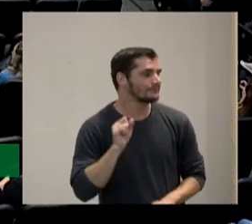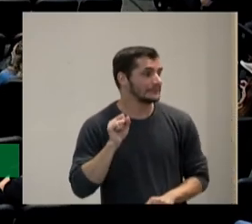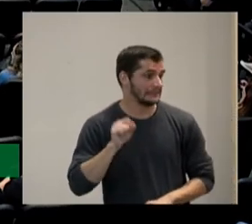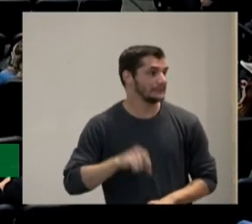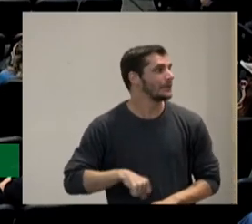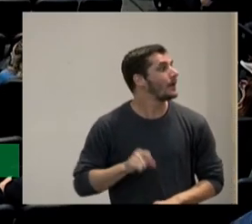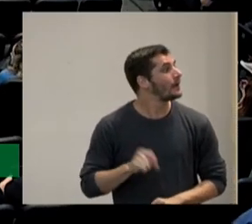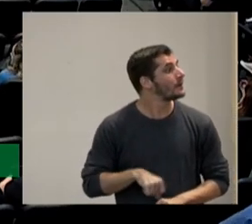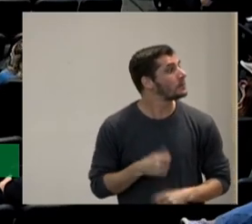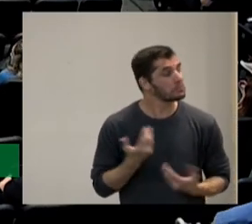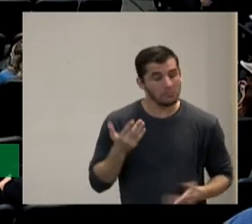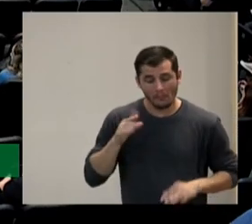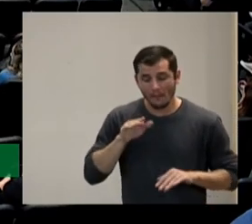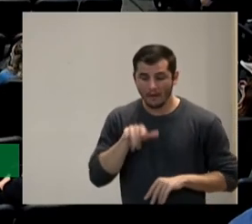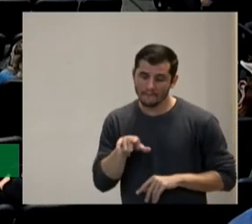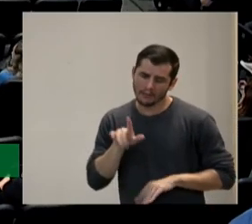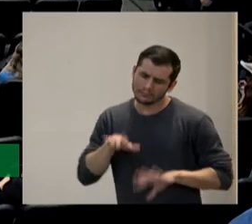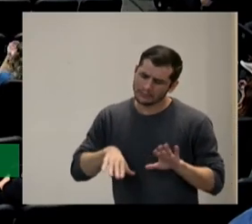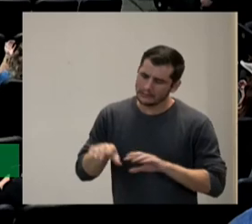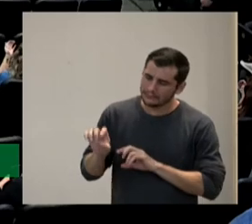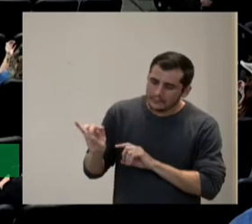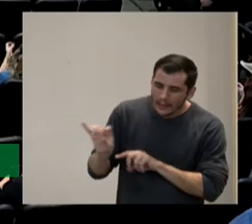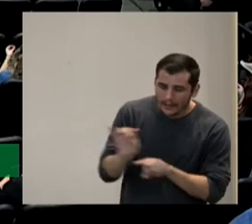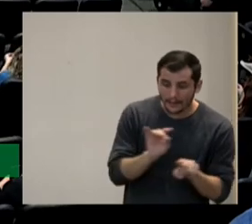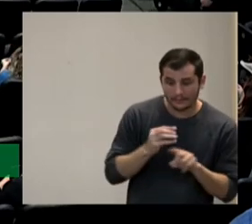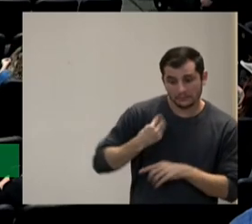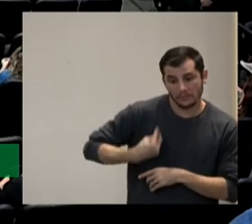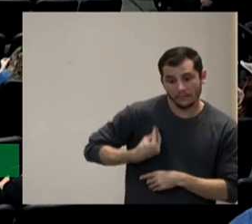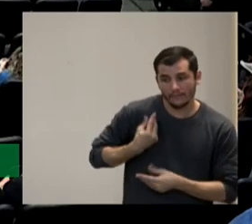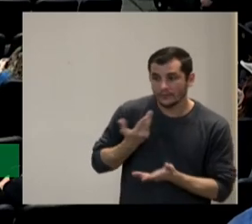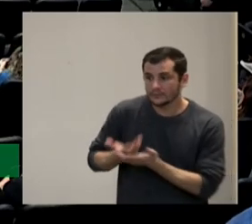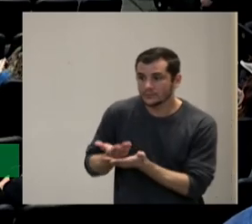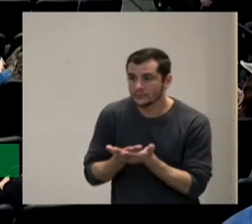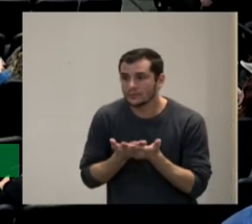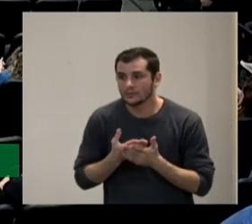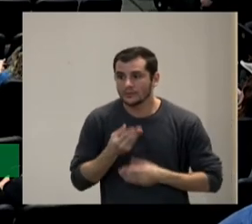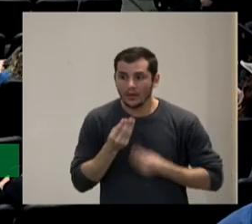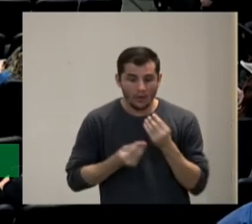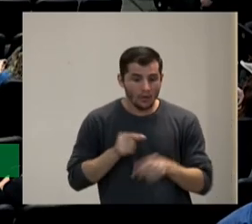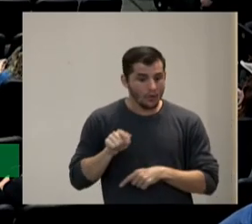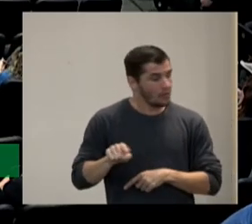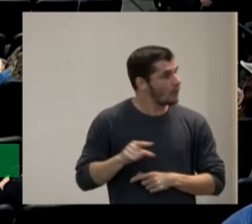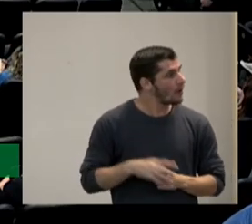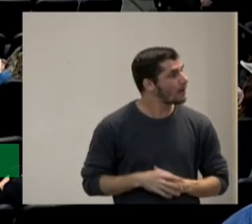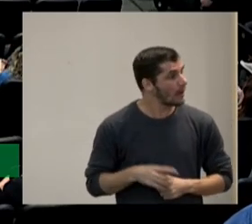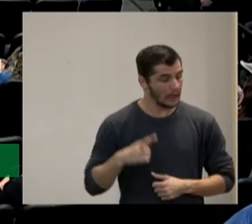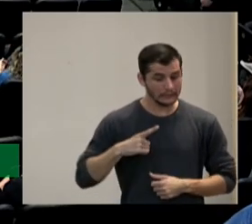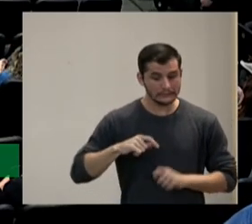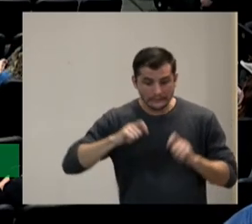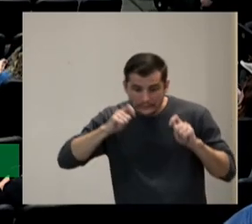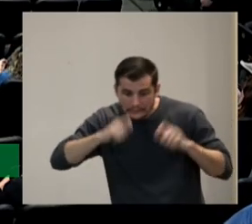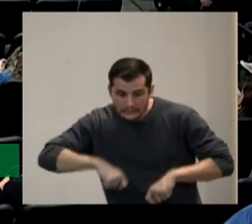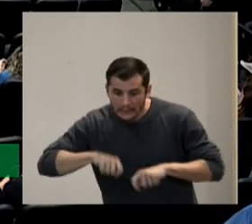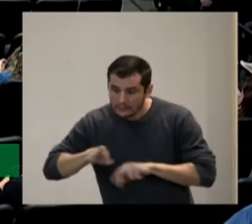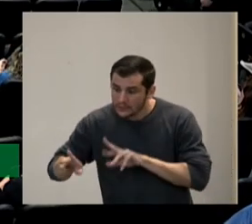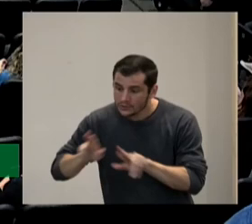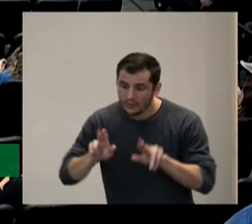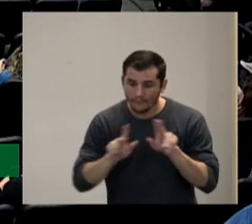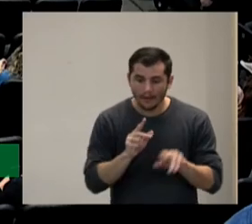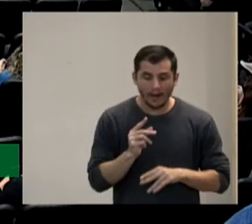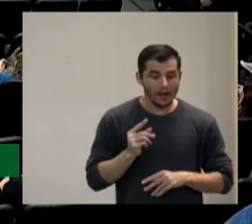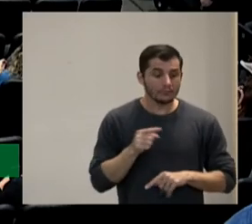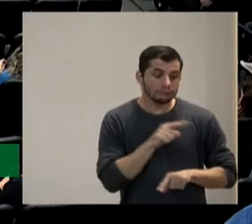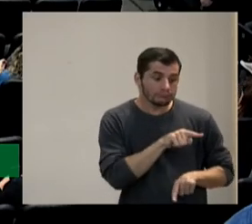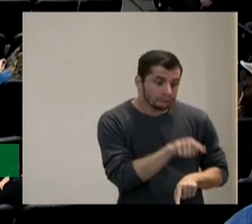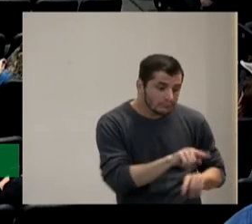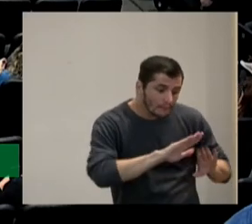todas não cada um estuda existem todas essas cada um estuda quais são as possibilidades que tenho dentro da minha escola